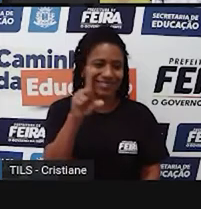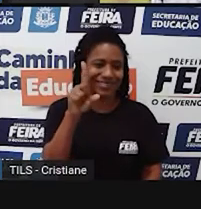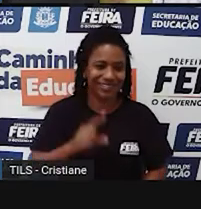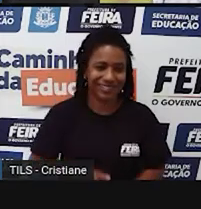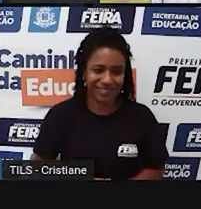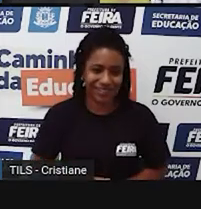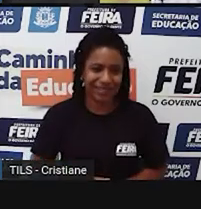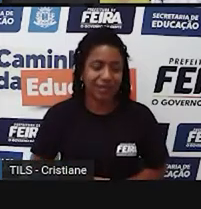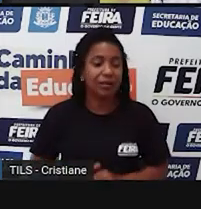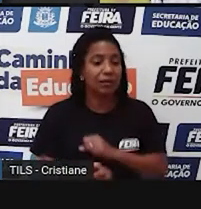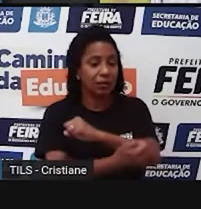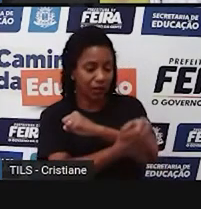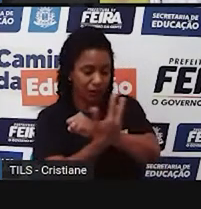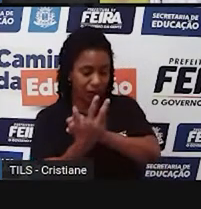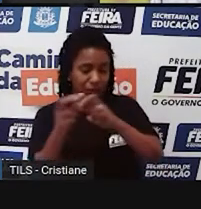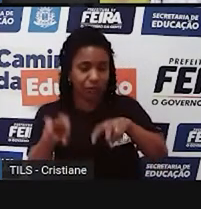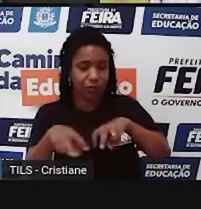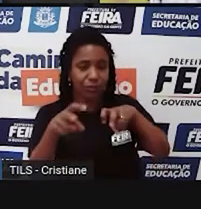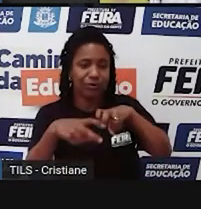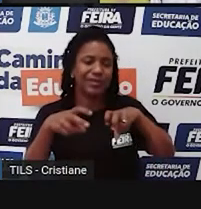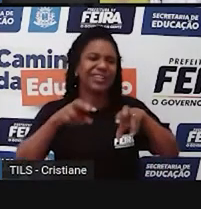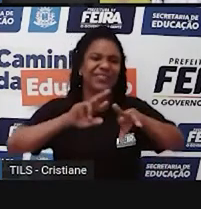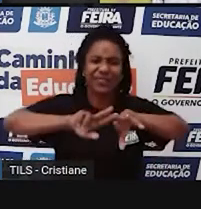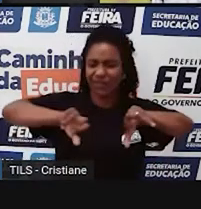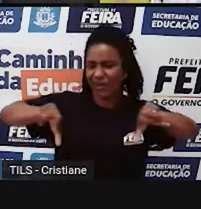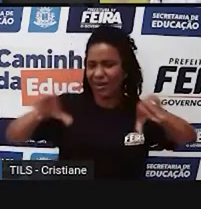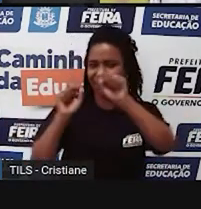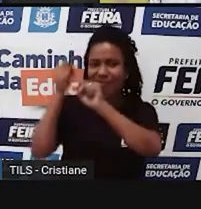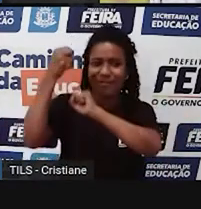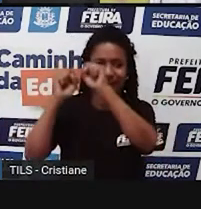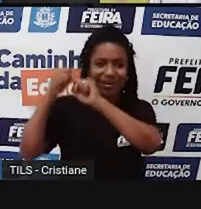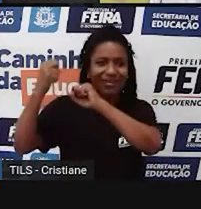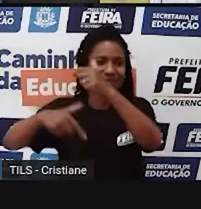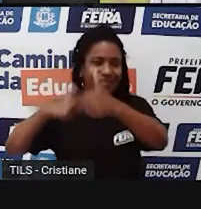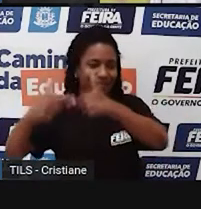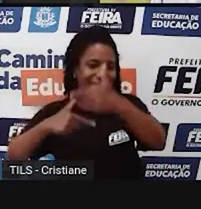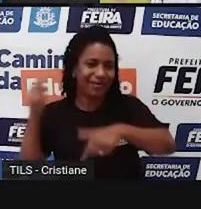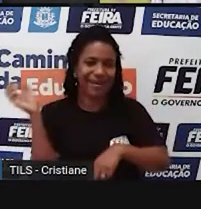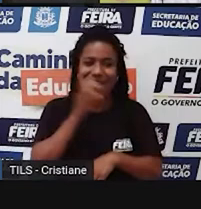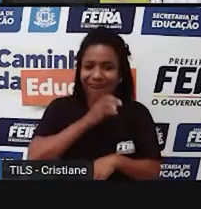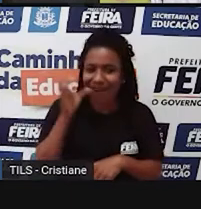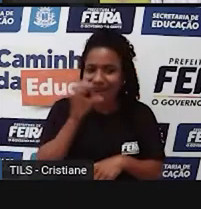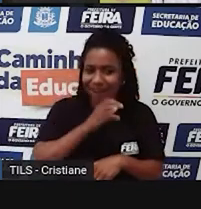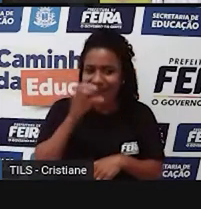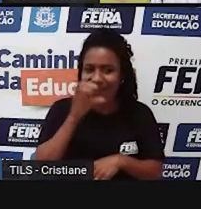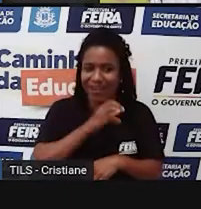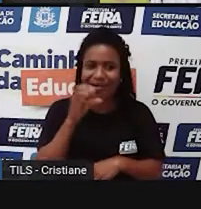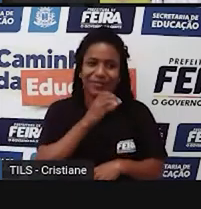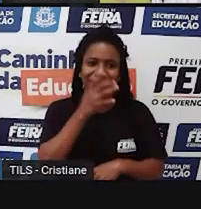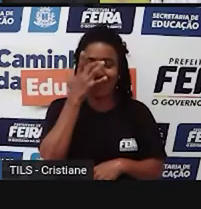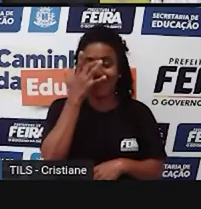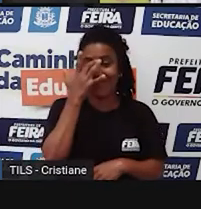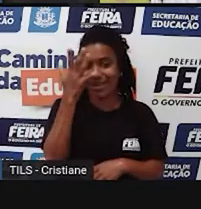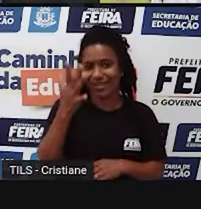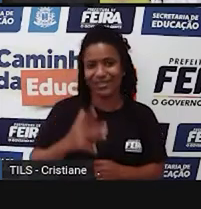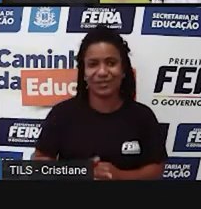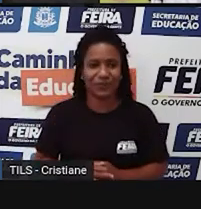favorecem o trabalho com mais eficiência, com maior rapidez, né? Com menos